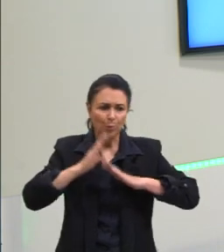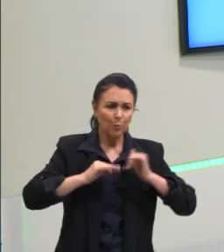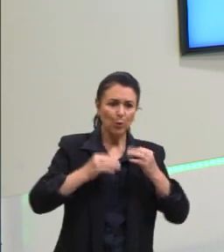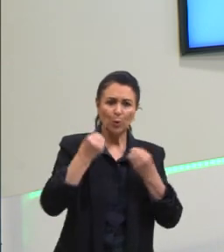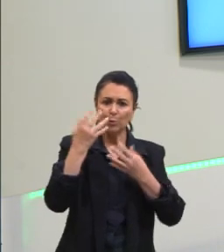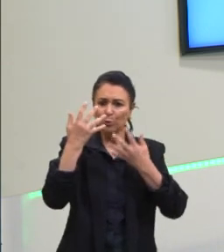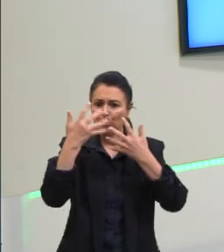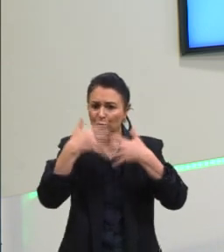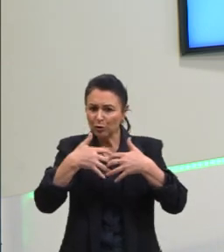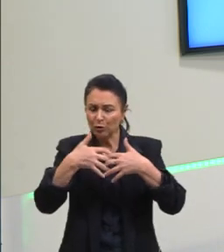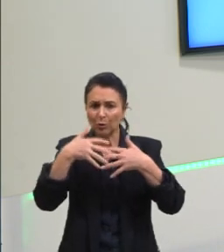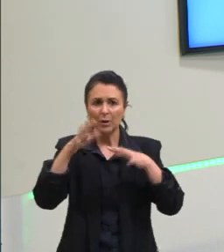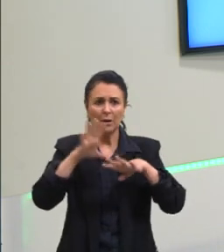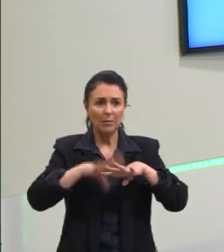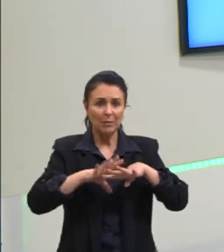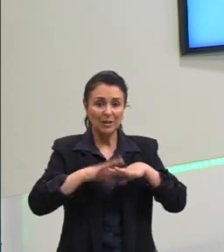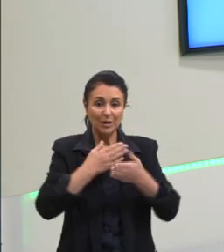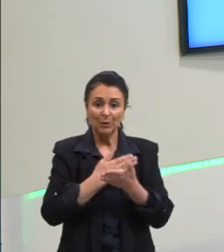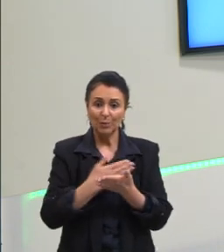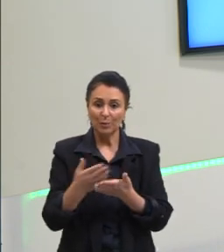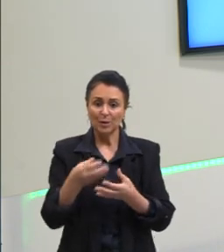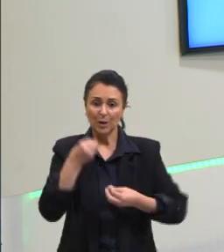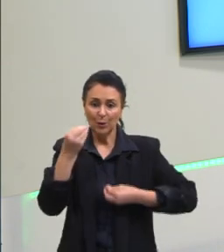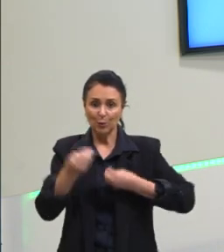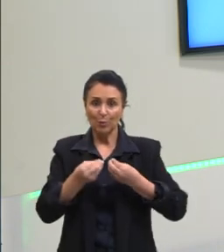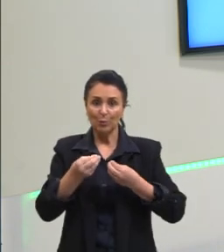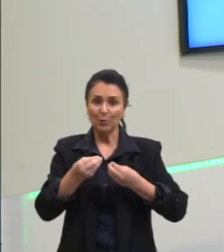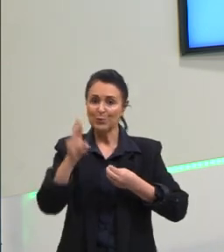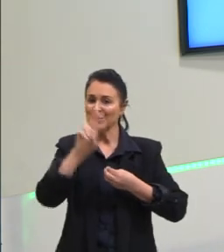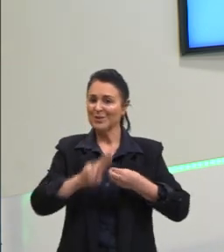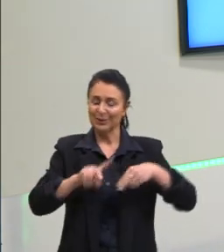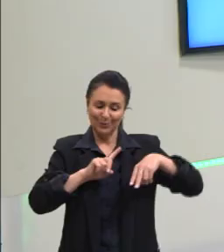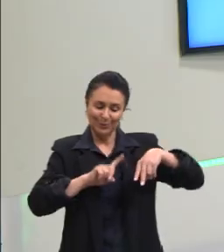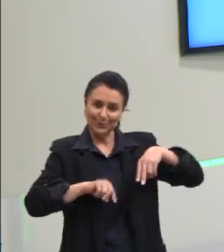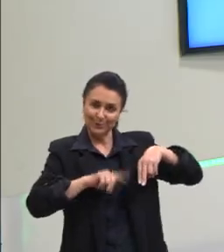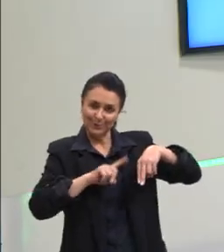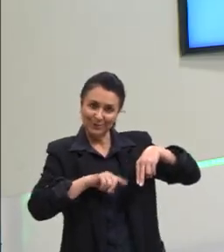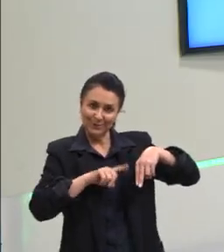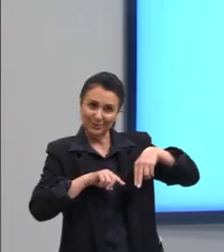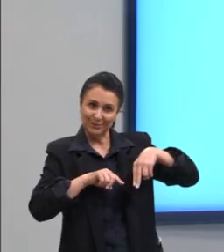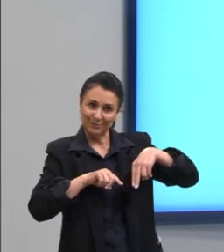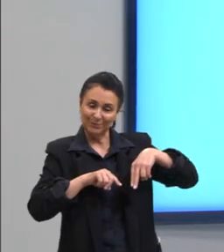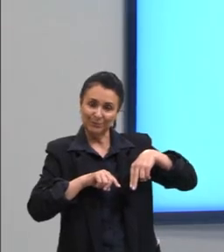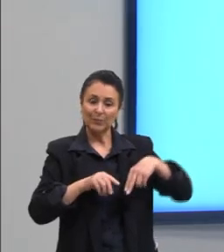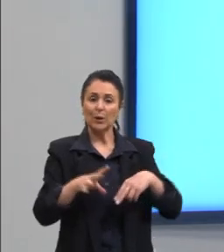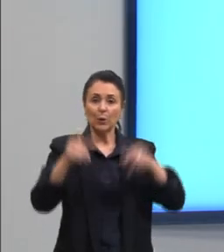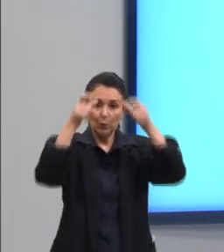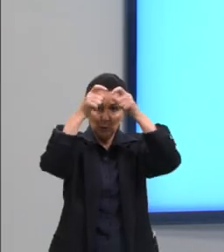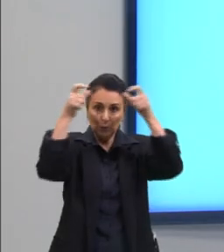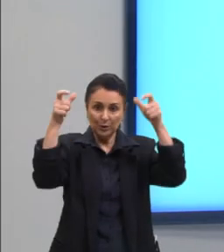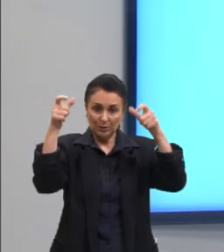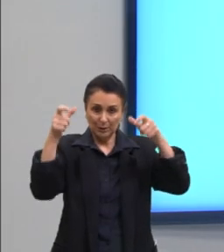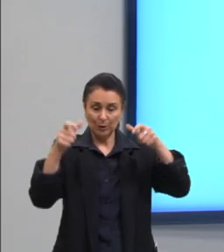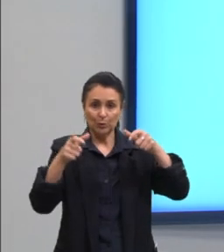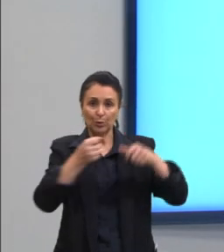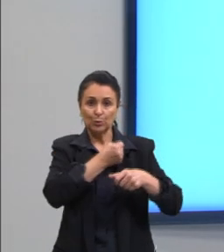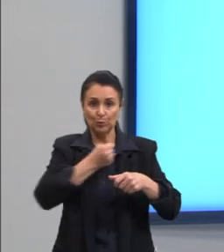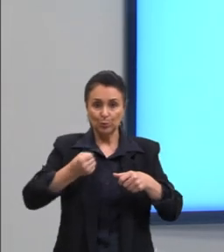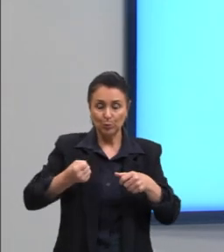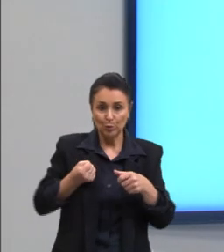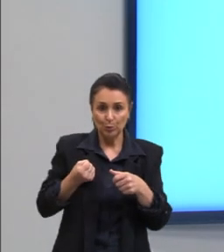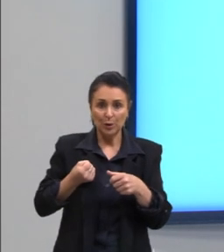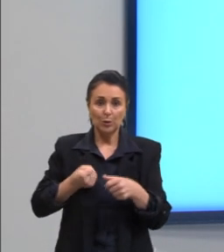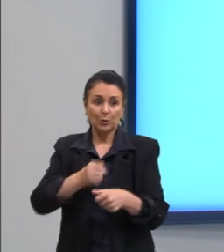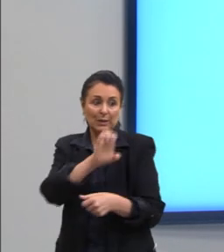a matemática e começa tudo isso com os números naturais. Então, o conhecimento dos números nas séries iniciais